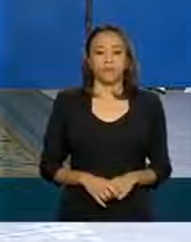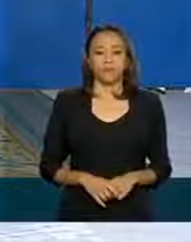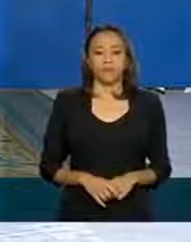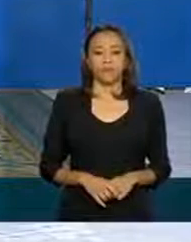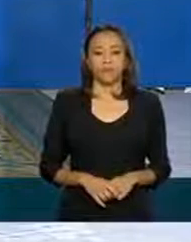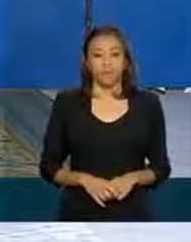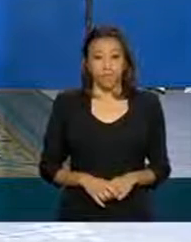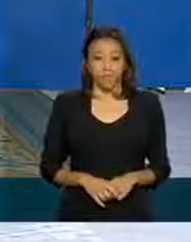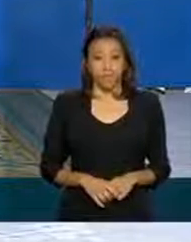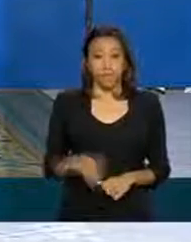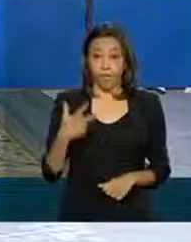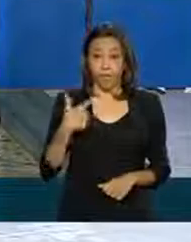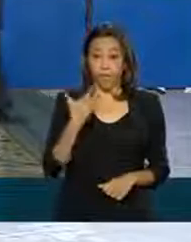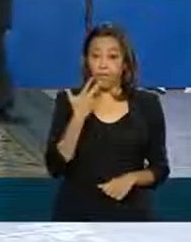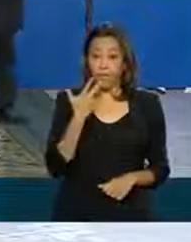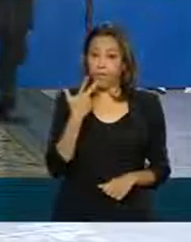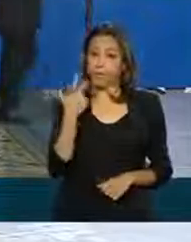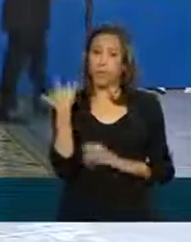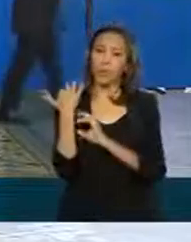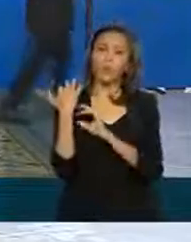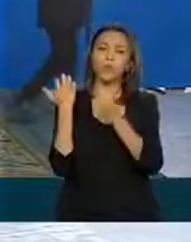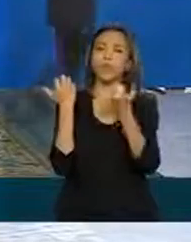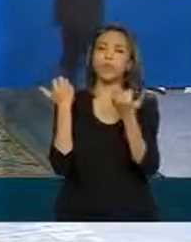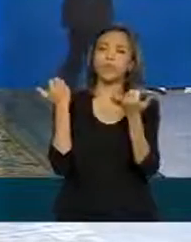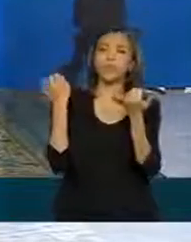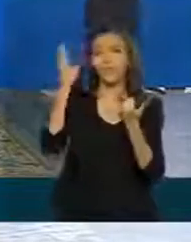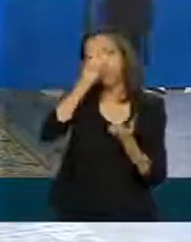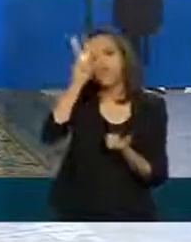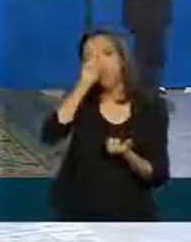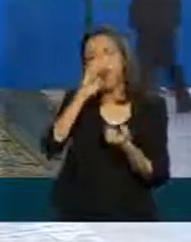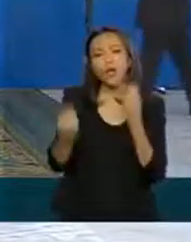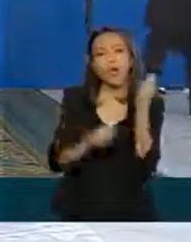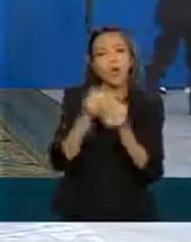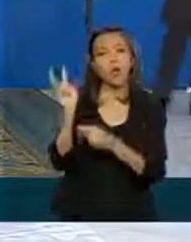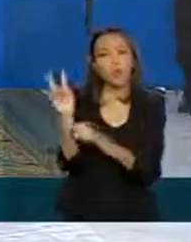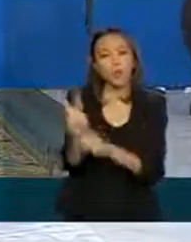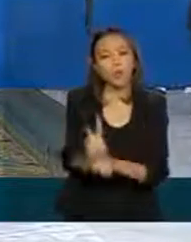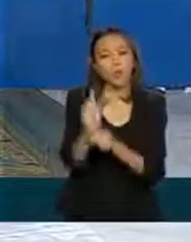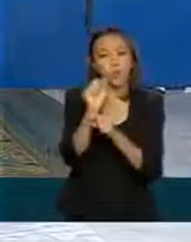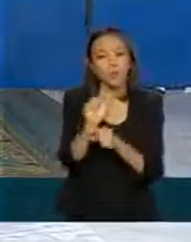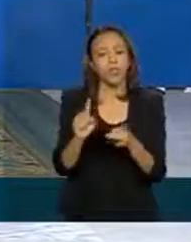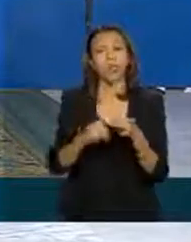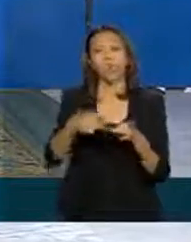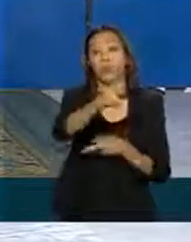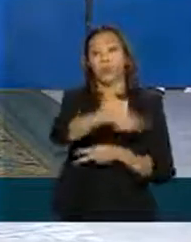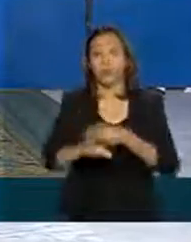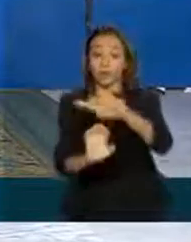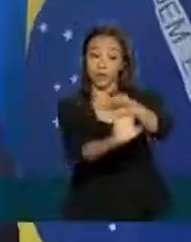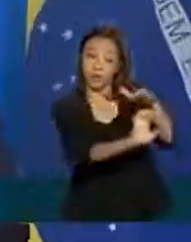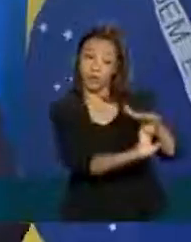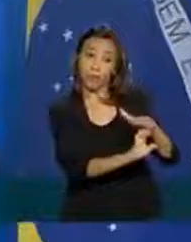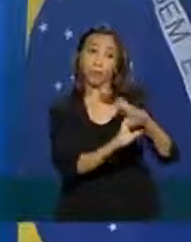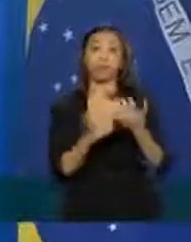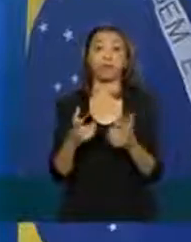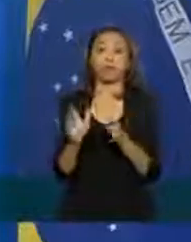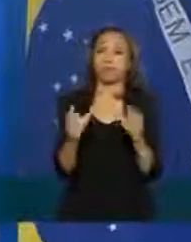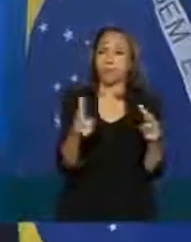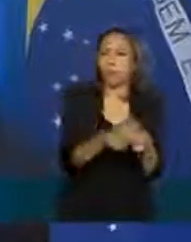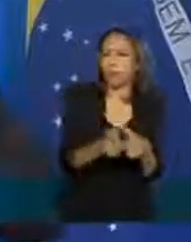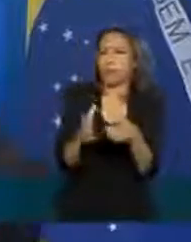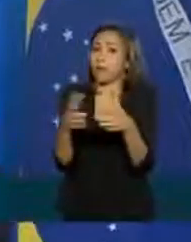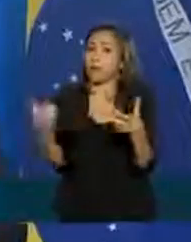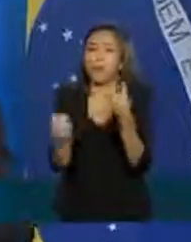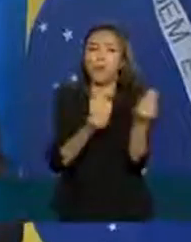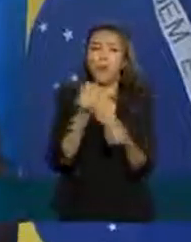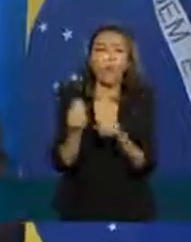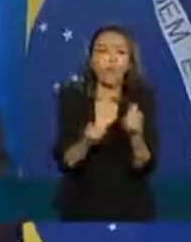Bom, eu contei um pouco a história do crédito e a evolução do crédito de grandes empresas para pequenas empresas e como que a carteira de crédito